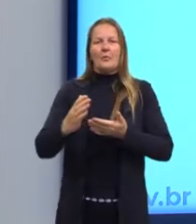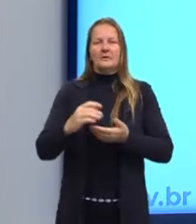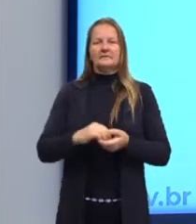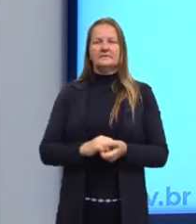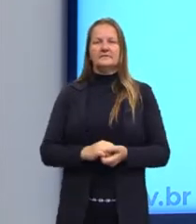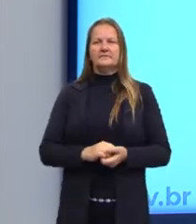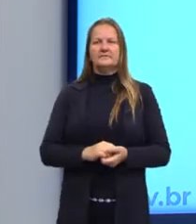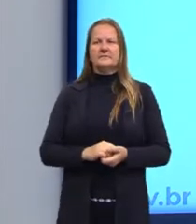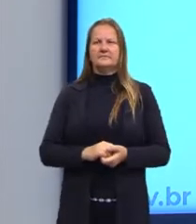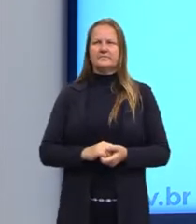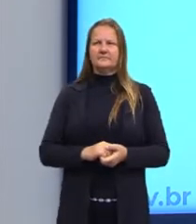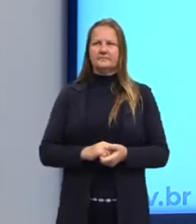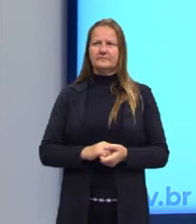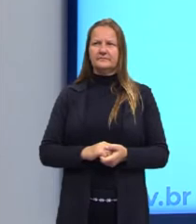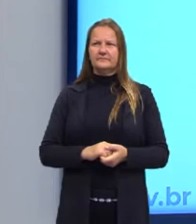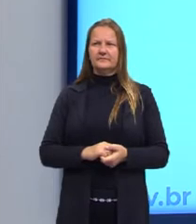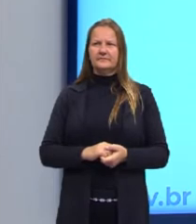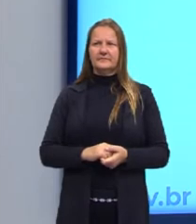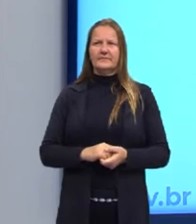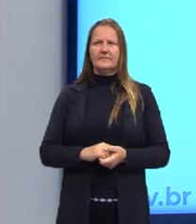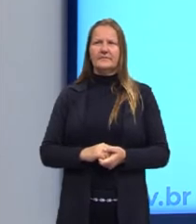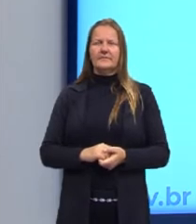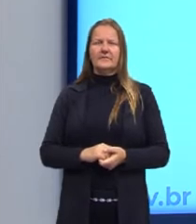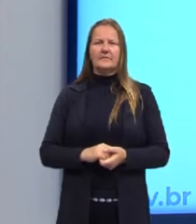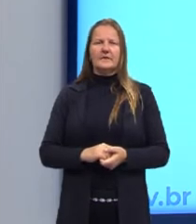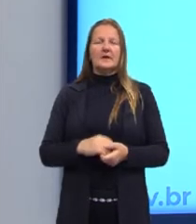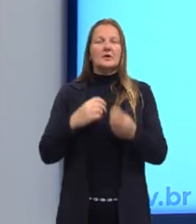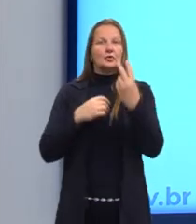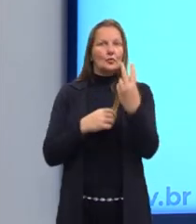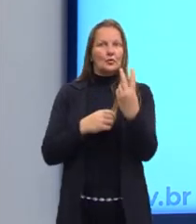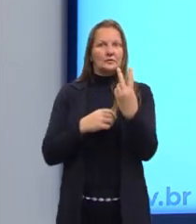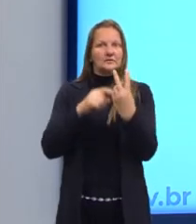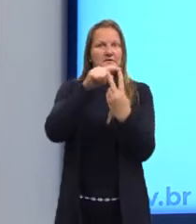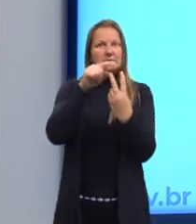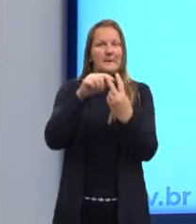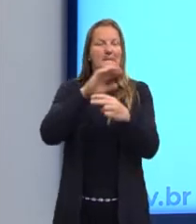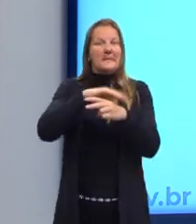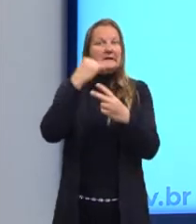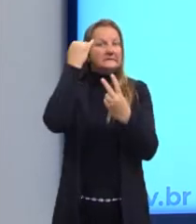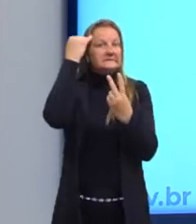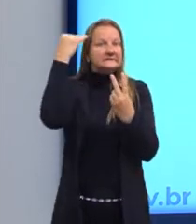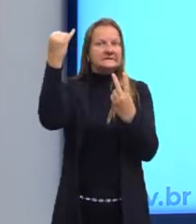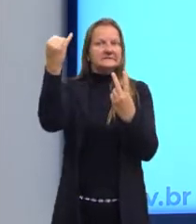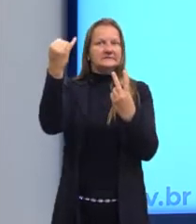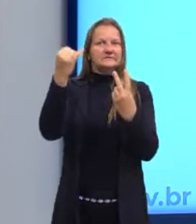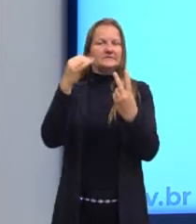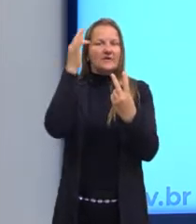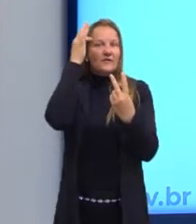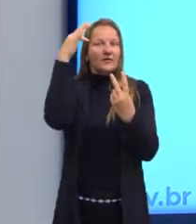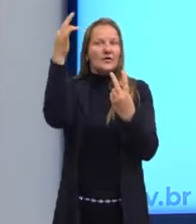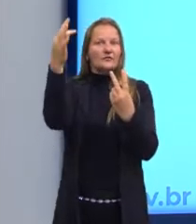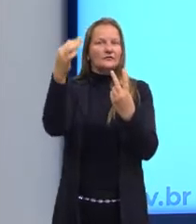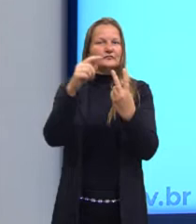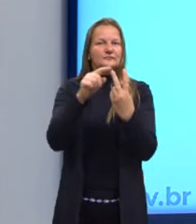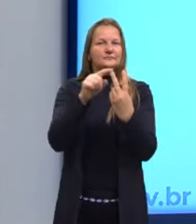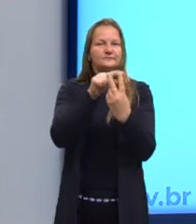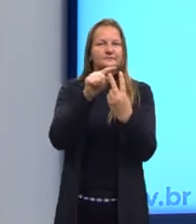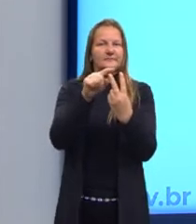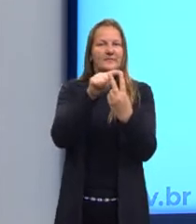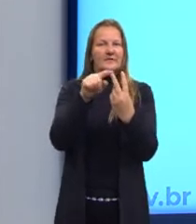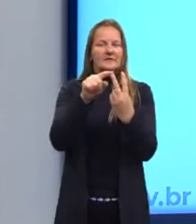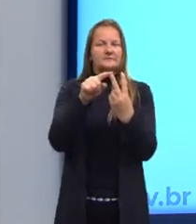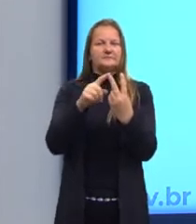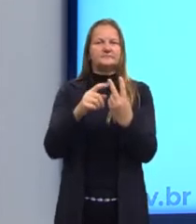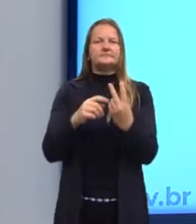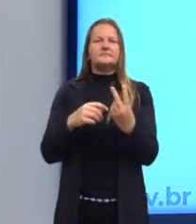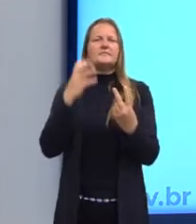filosofia antiga? Nós já vimos isso, né? O Heráclito e o Parmênides, né? O Heráclito, tudo está onde vir, tudo é onde vir, tudo um vir a